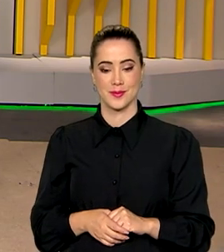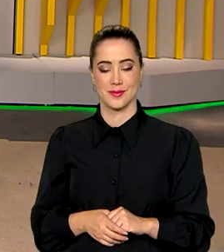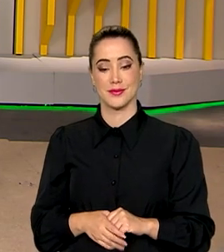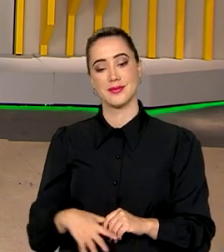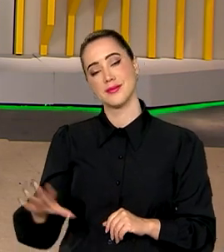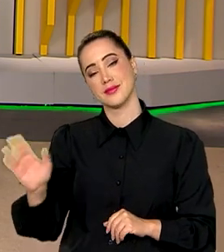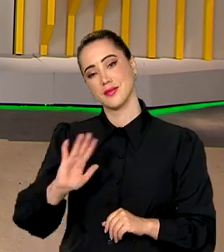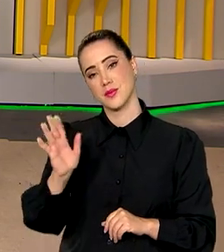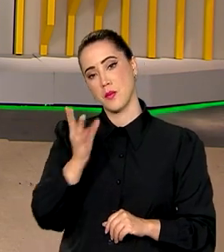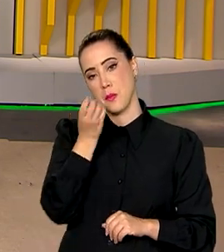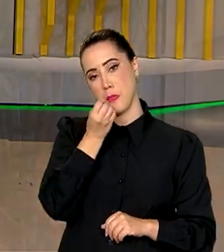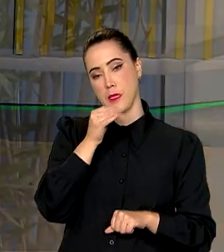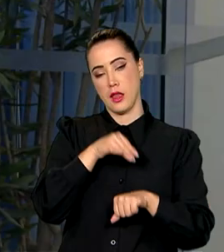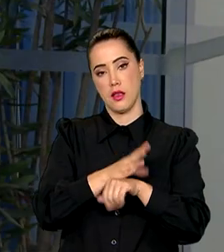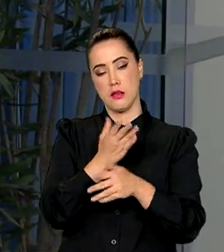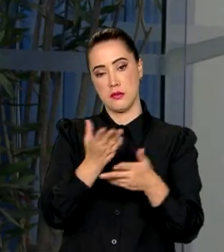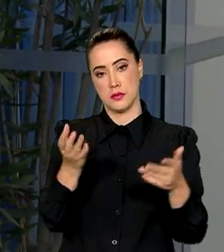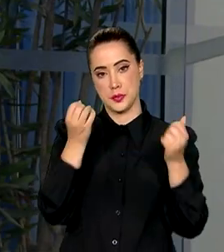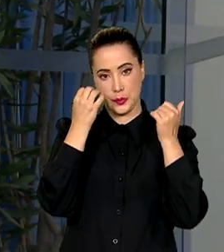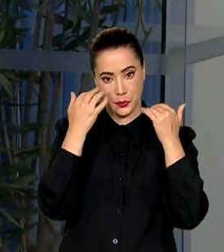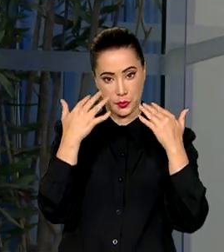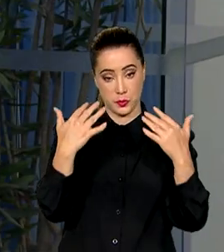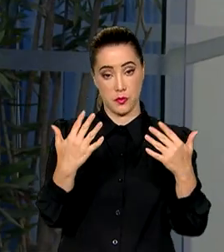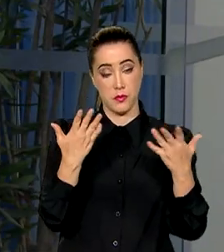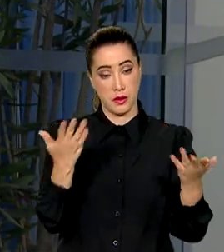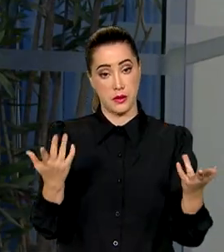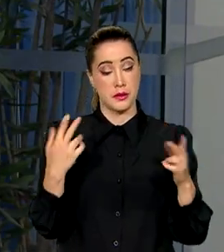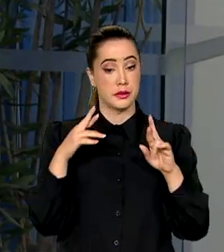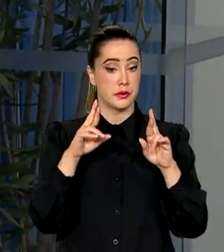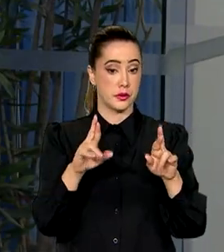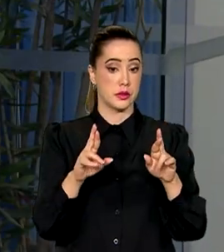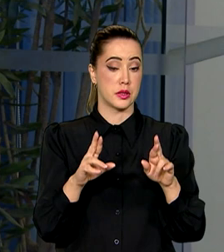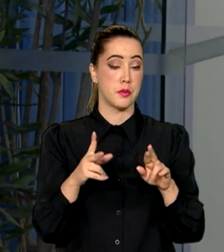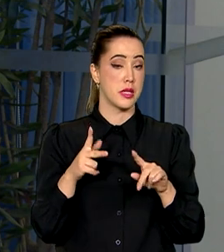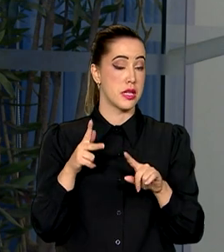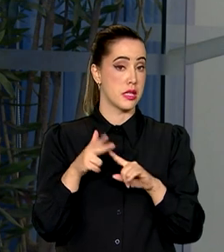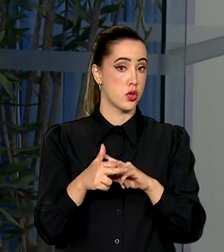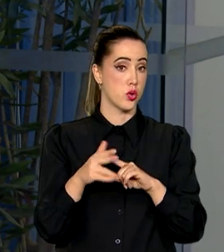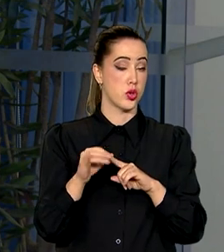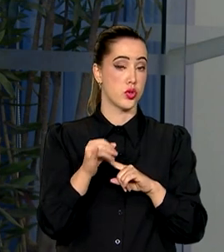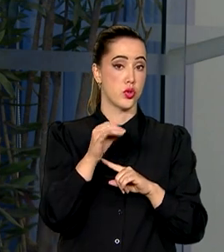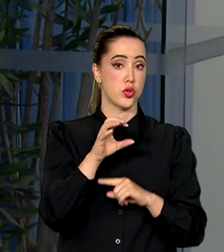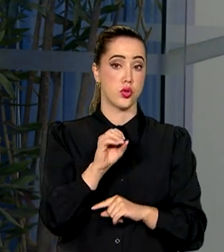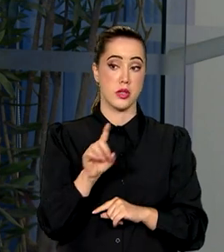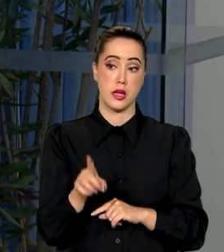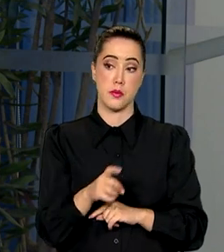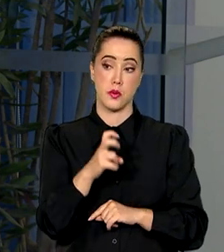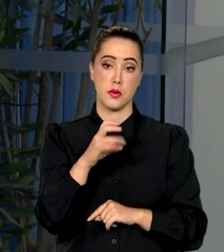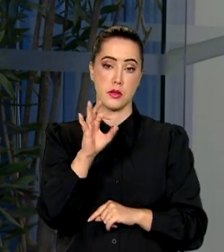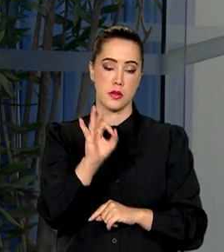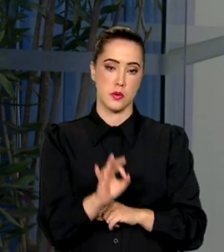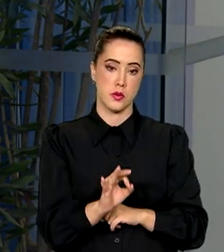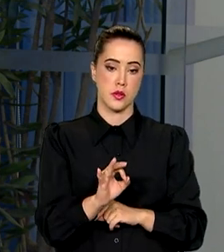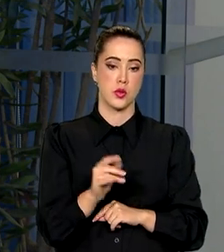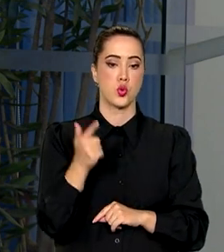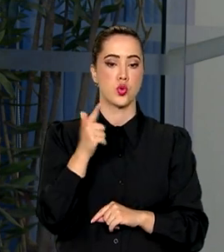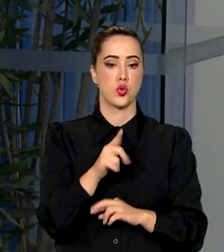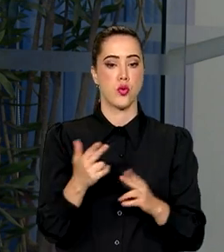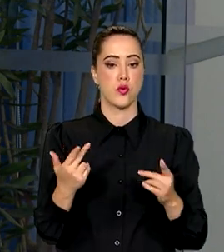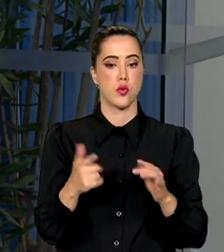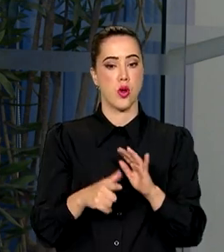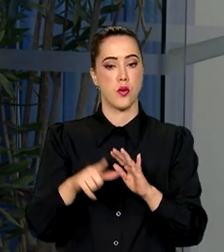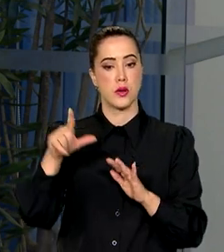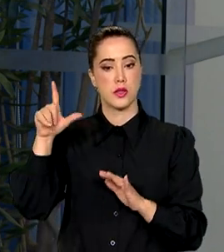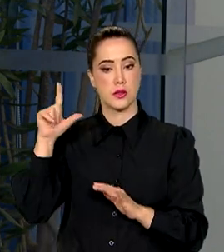Oi, Ana, Roberto. Boa noite a vocês, boa noite a todo mundo que está com a gente. A expectativa é de um corte de meio ponto percentual, repetindo o corte da